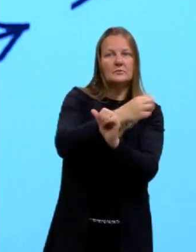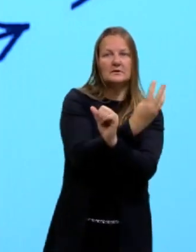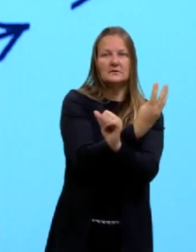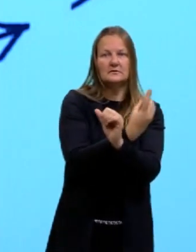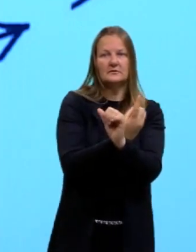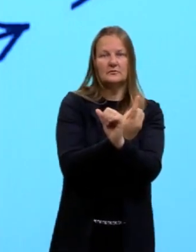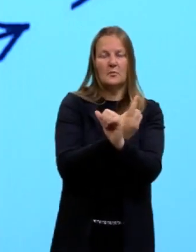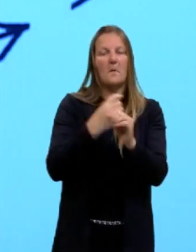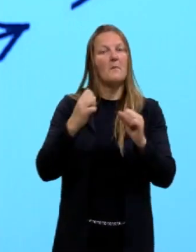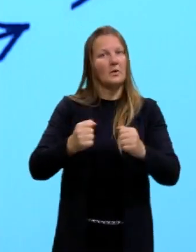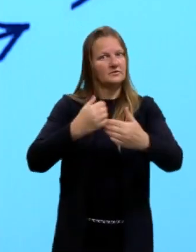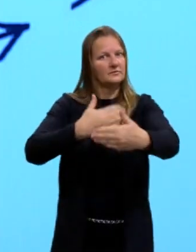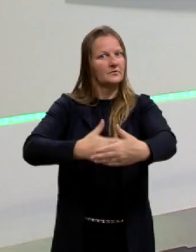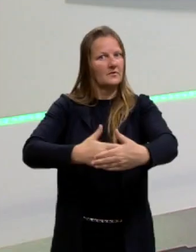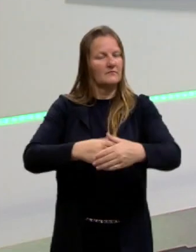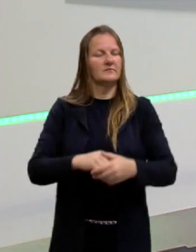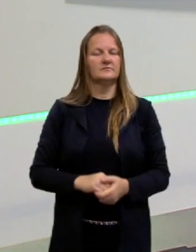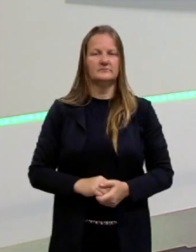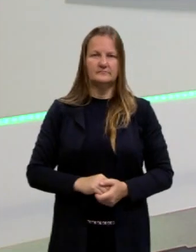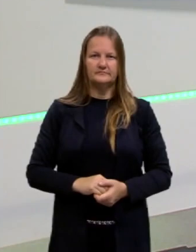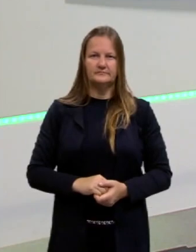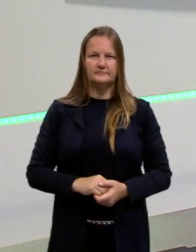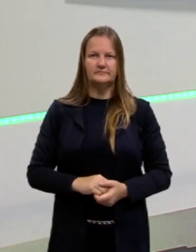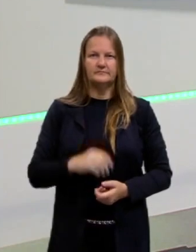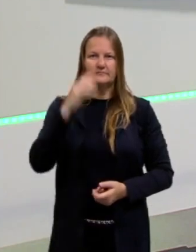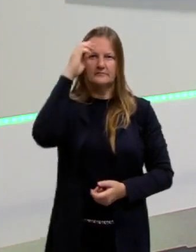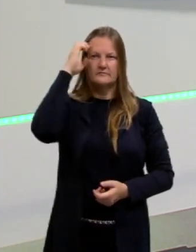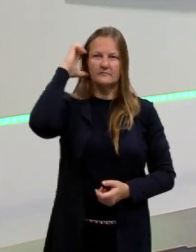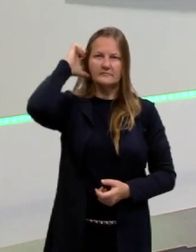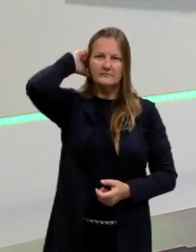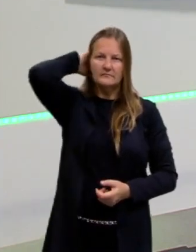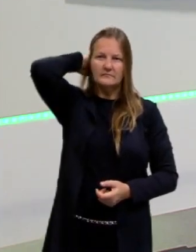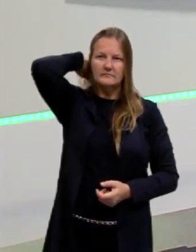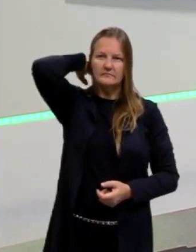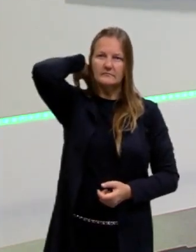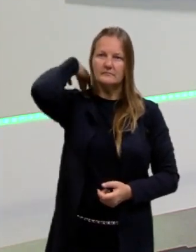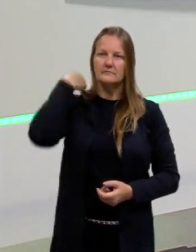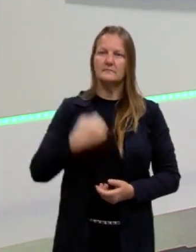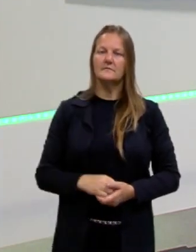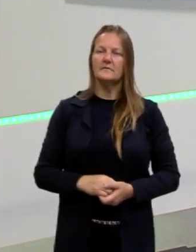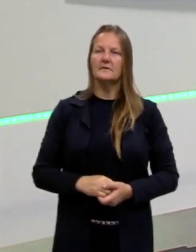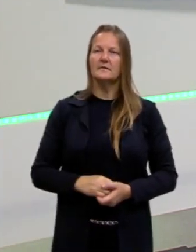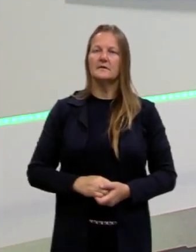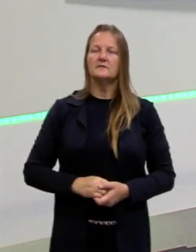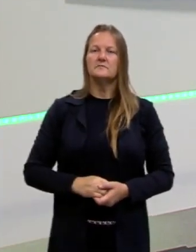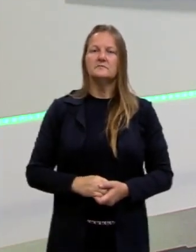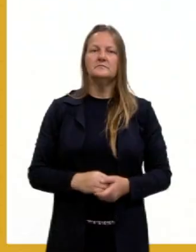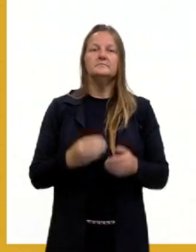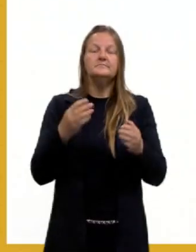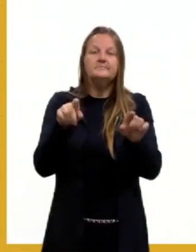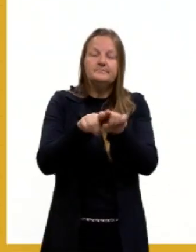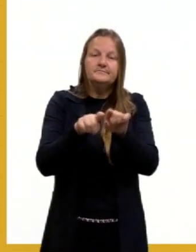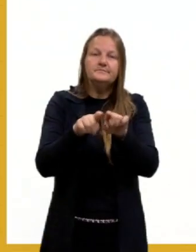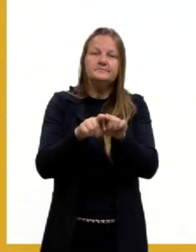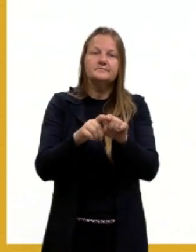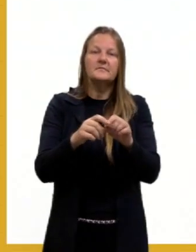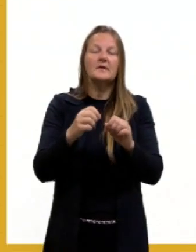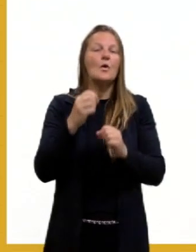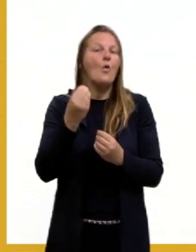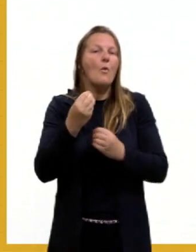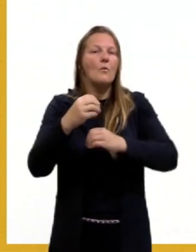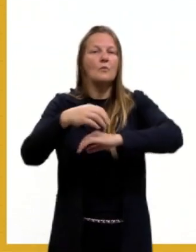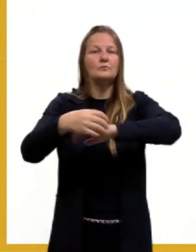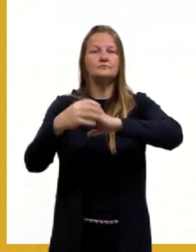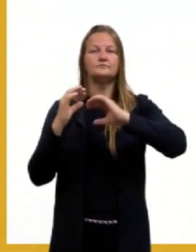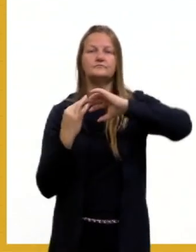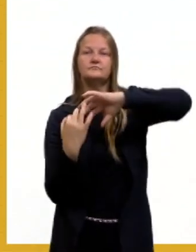pode cair lá na tua provinha, eu vou passar mais um slide aqui, e aí a gente entra nessa questão das linhas imaginárias, tá,